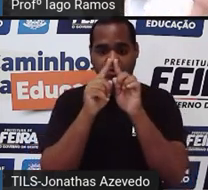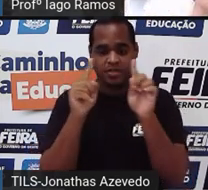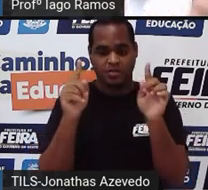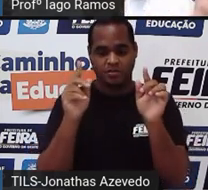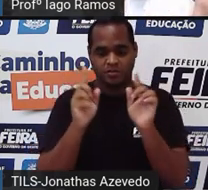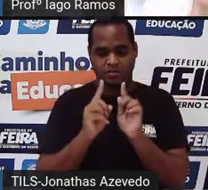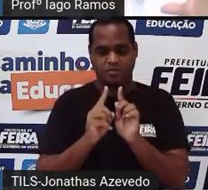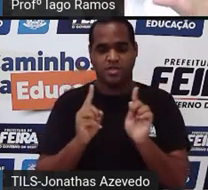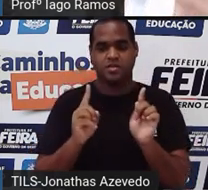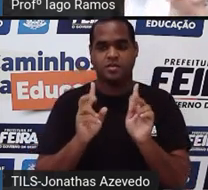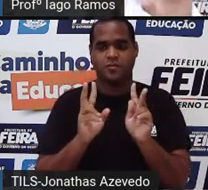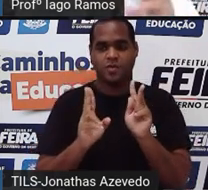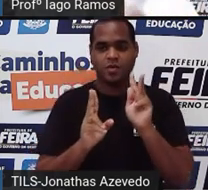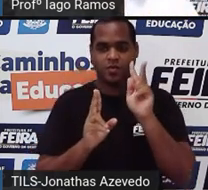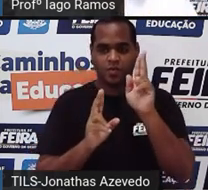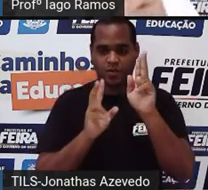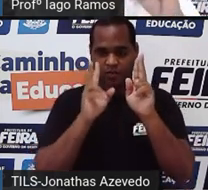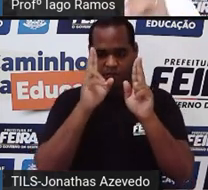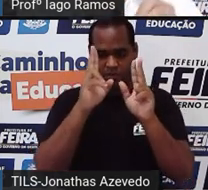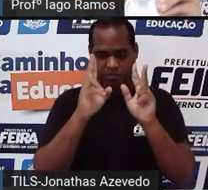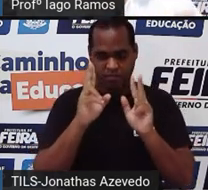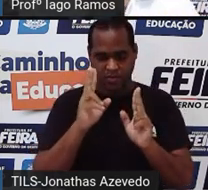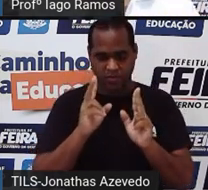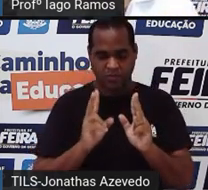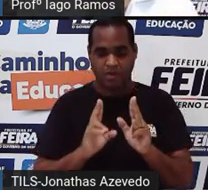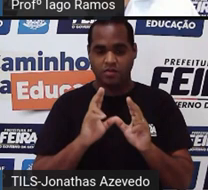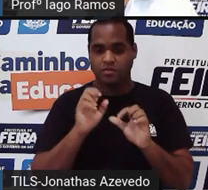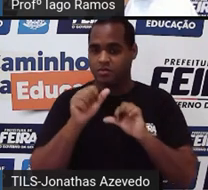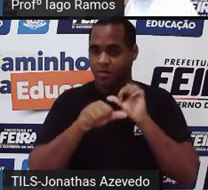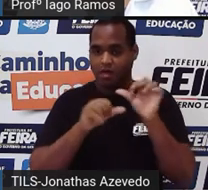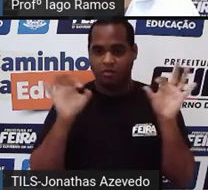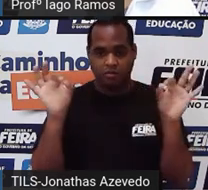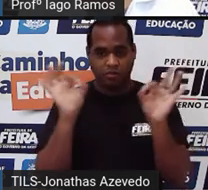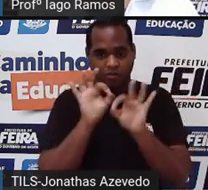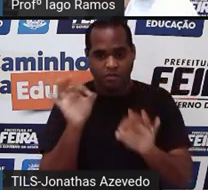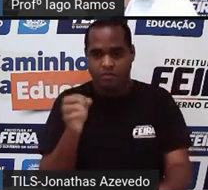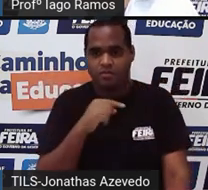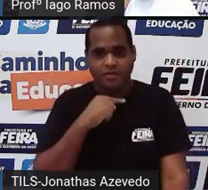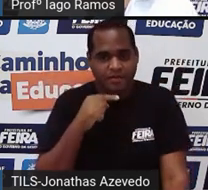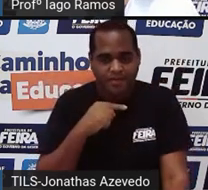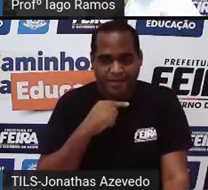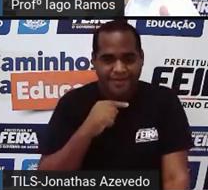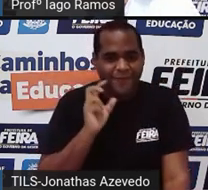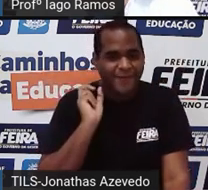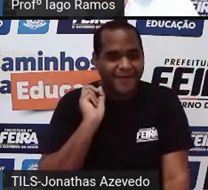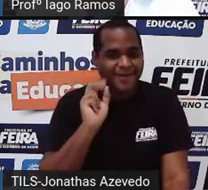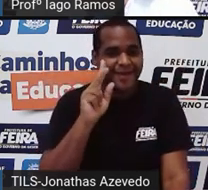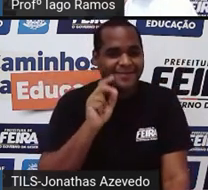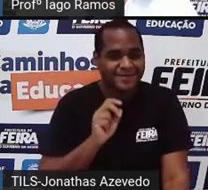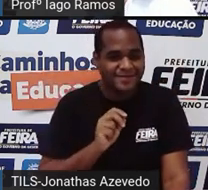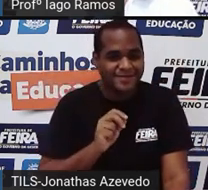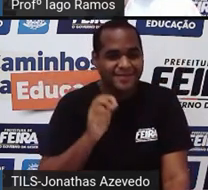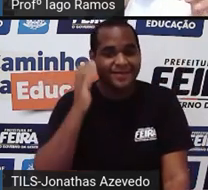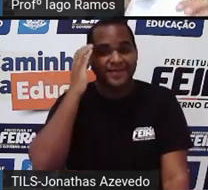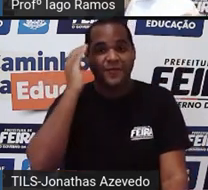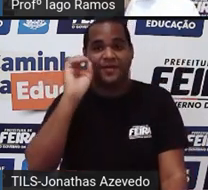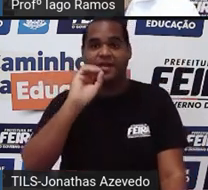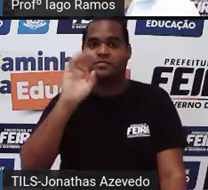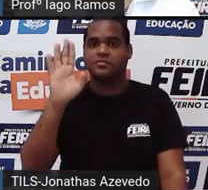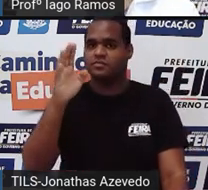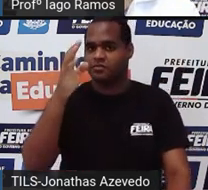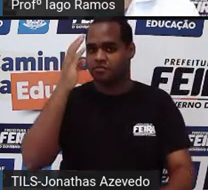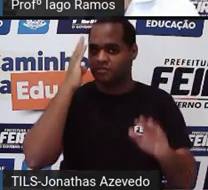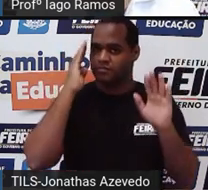pra outra não vai mudar as medidas da figura. Tá bom? Tranquilo? Então,